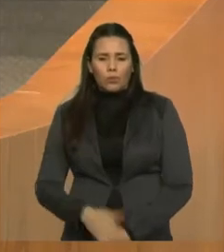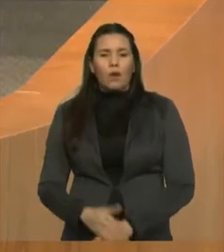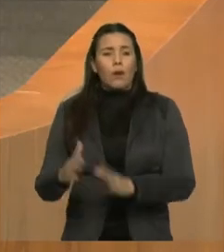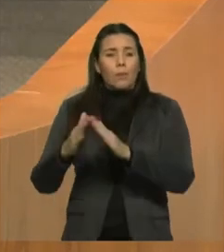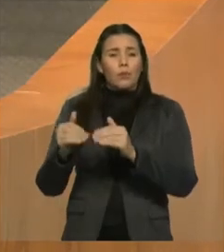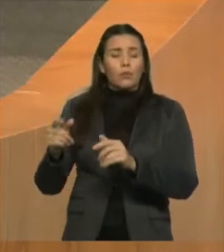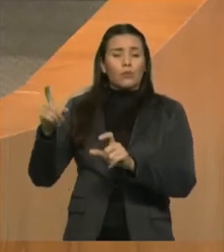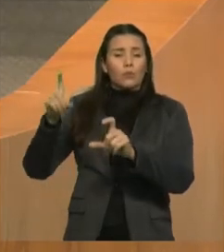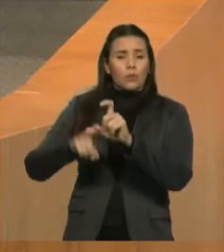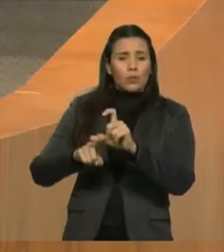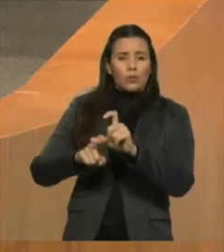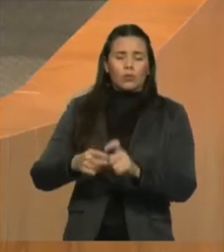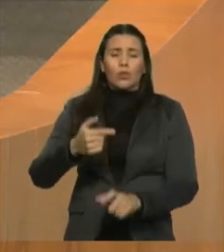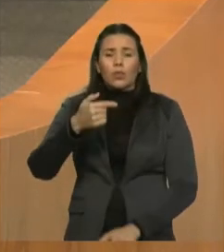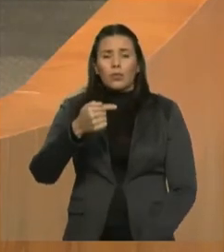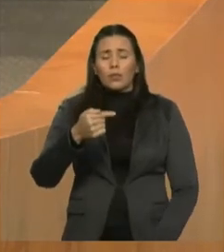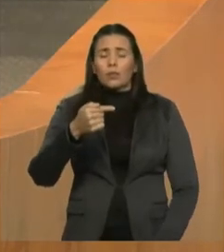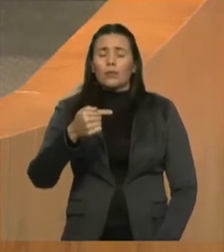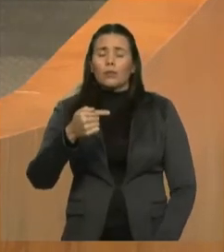de R 71 milhões.